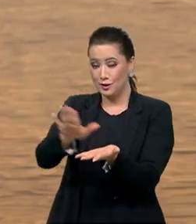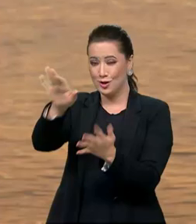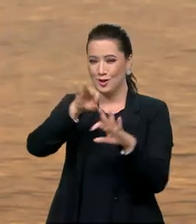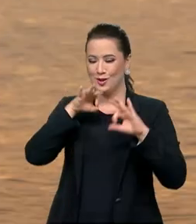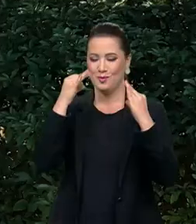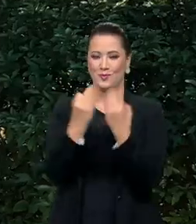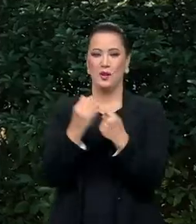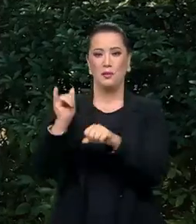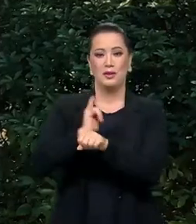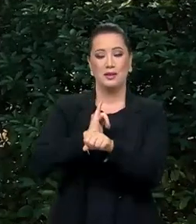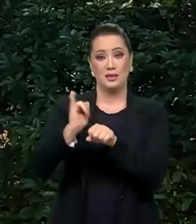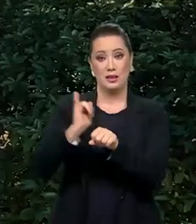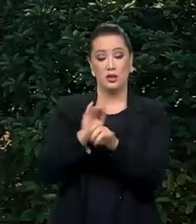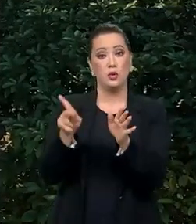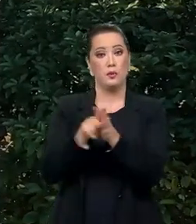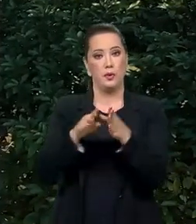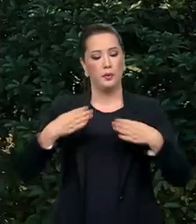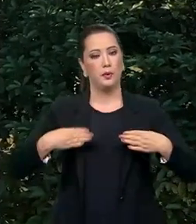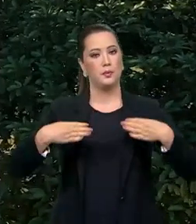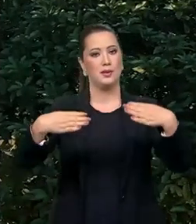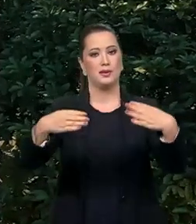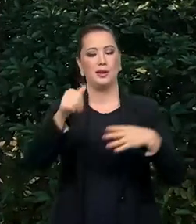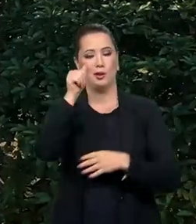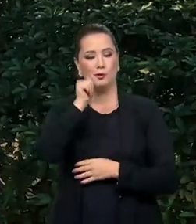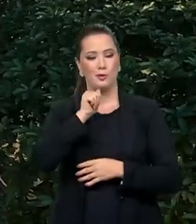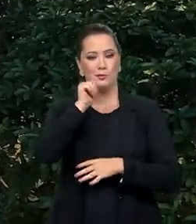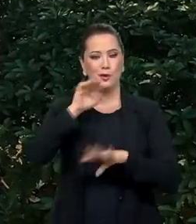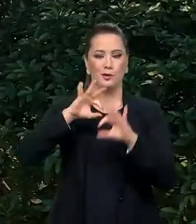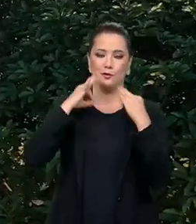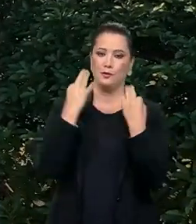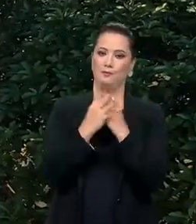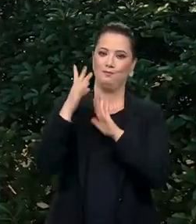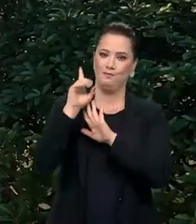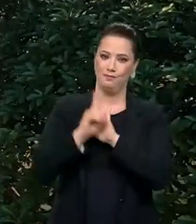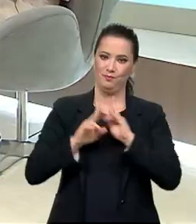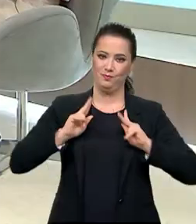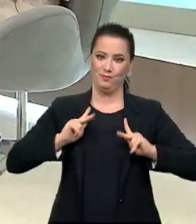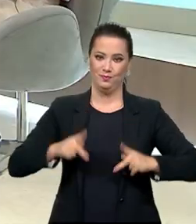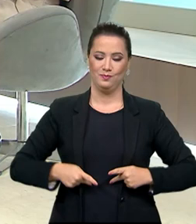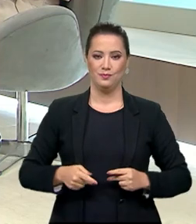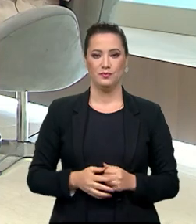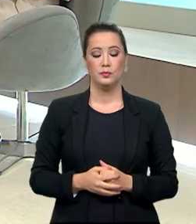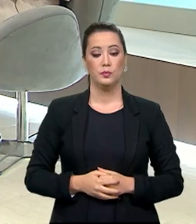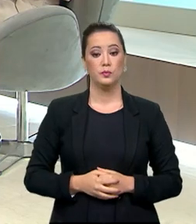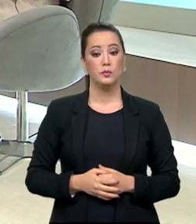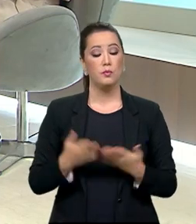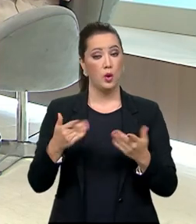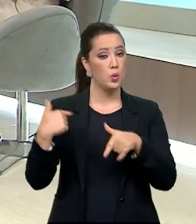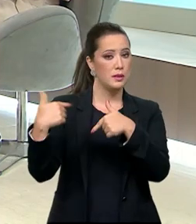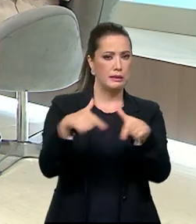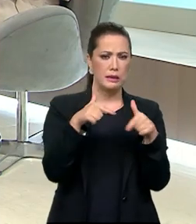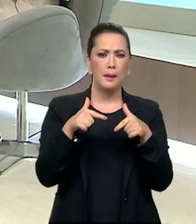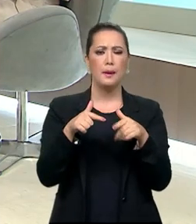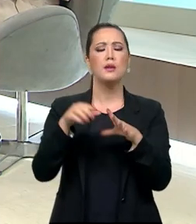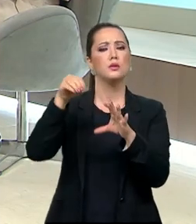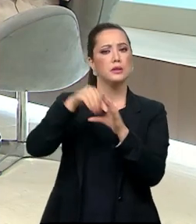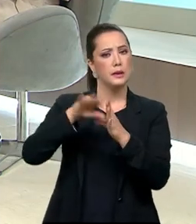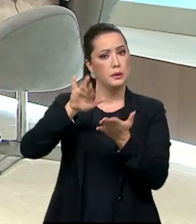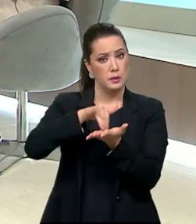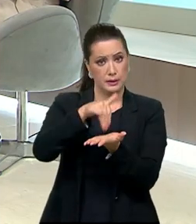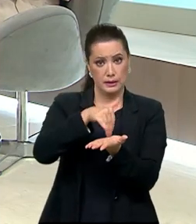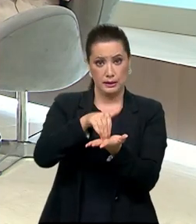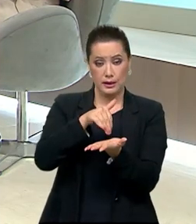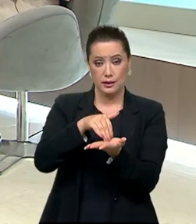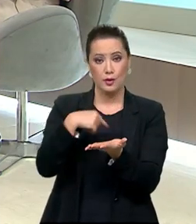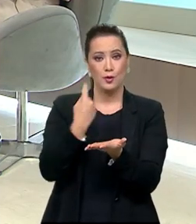parte da estrutura do Ministério da Mulher, da Família e dos Direitos Humanos. Sobre as iniciativas desenvolvidas pela